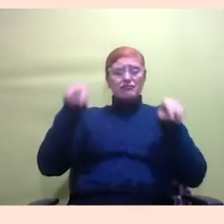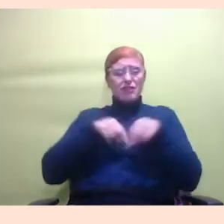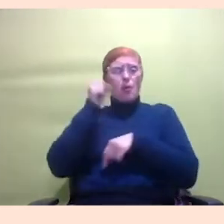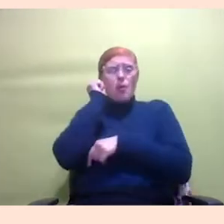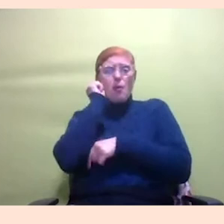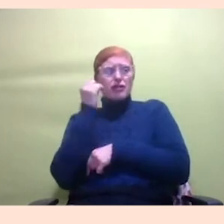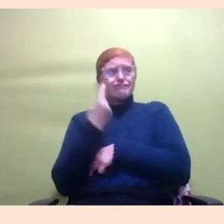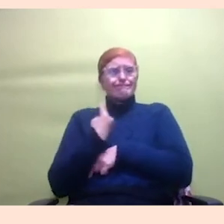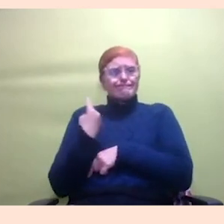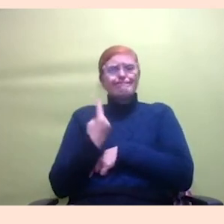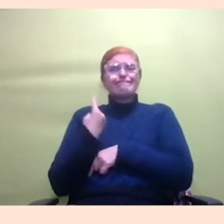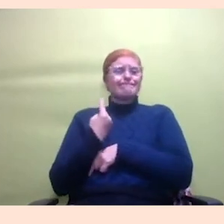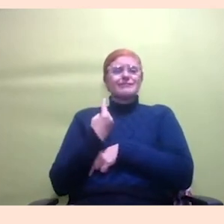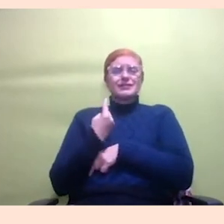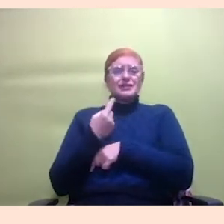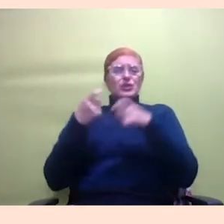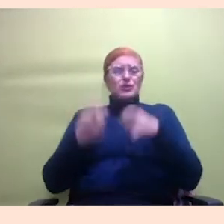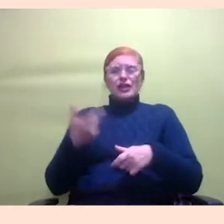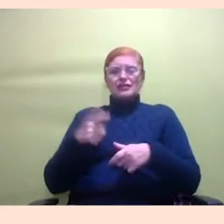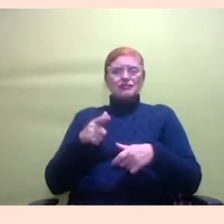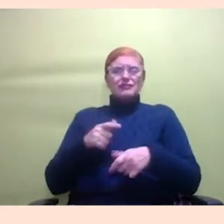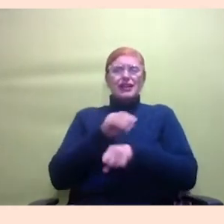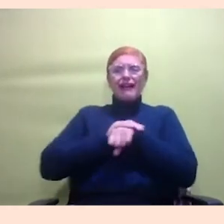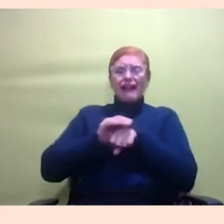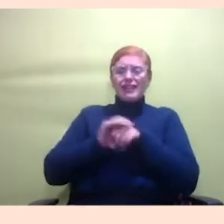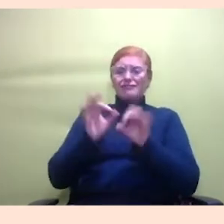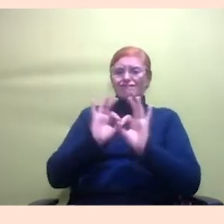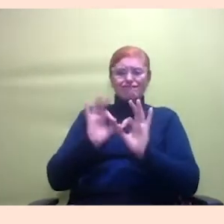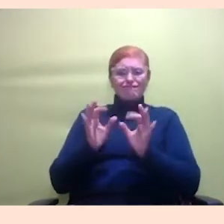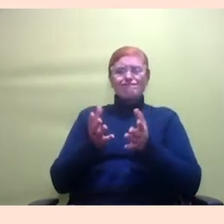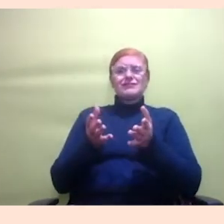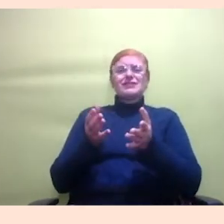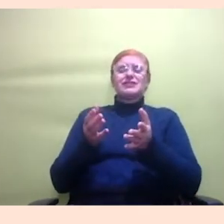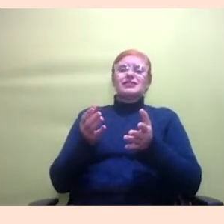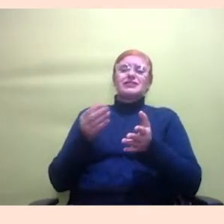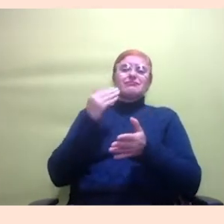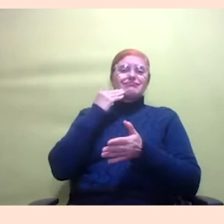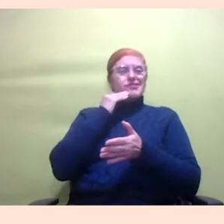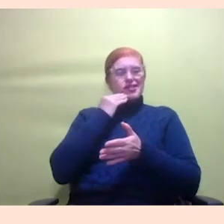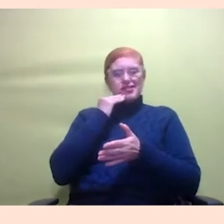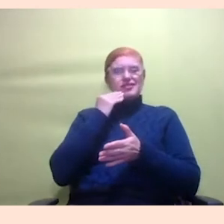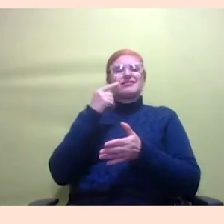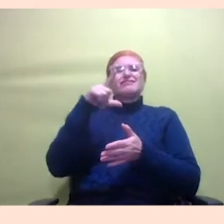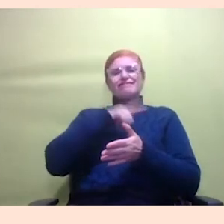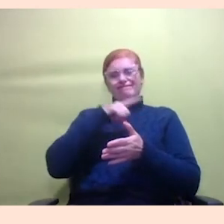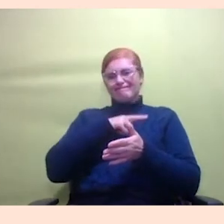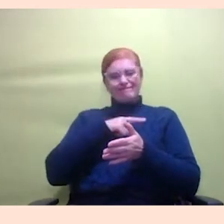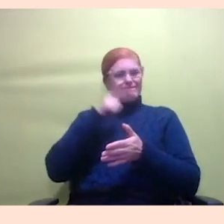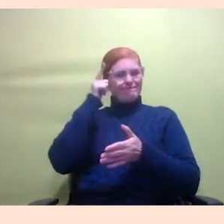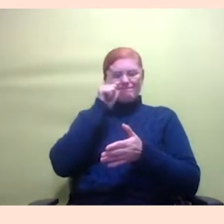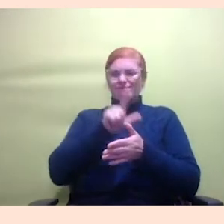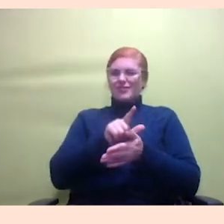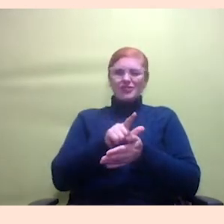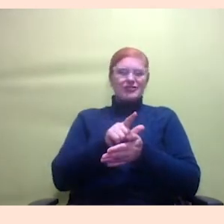elas não têm acolhimento e aí eu acho que é um prejuízo que a gente vai ter que nós não vamos conseguir mensurar a gente não vai conseguir